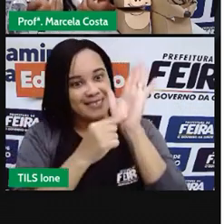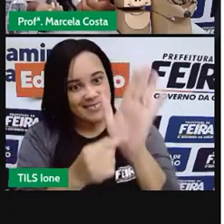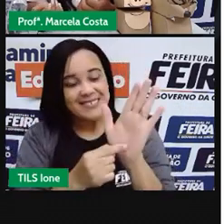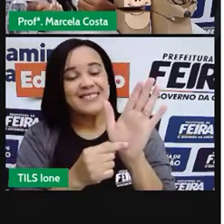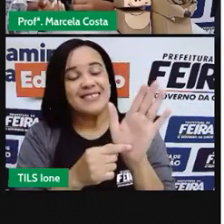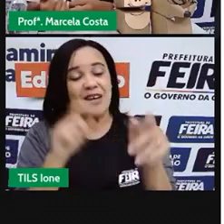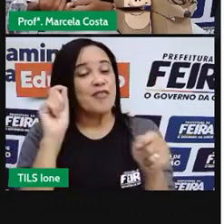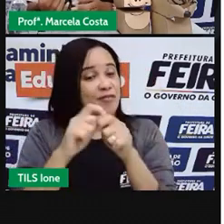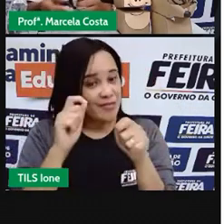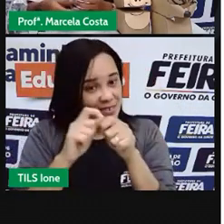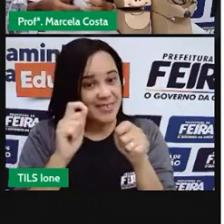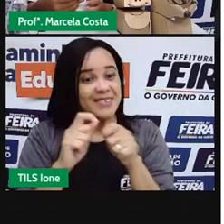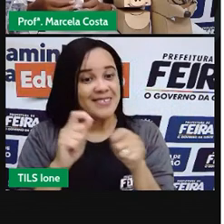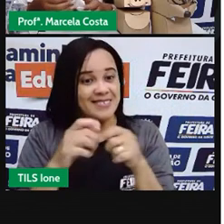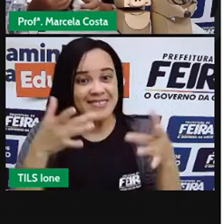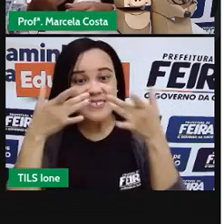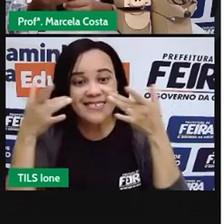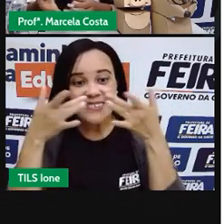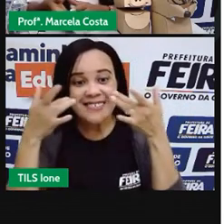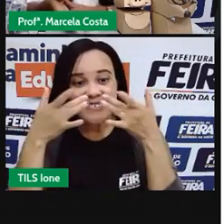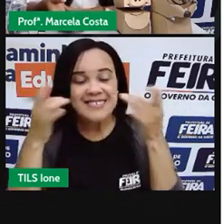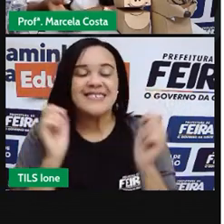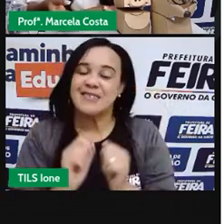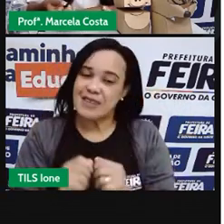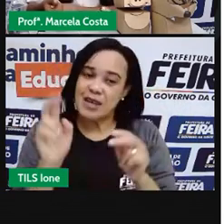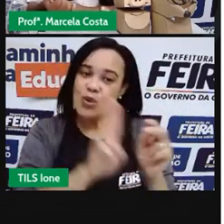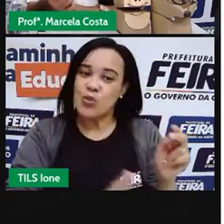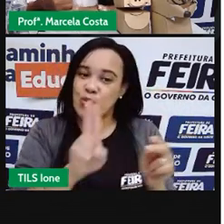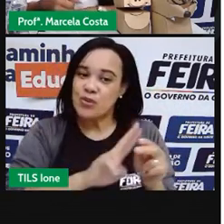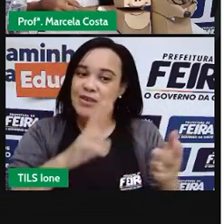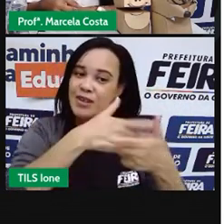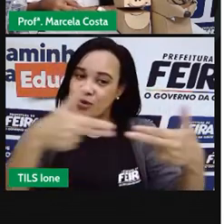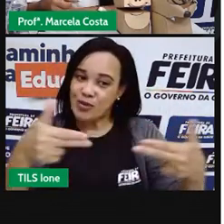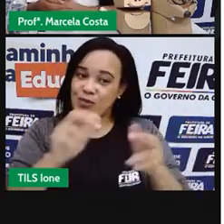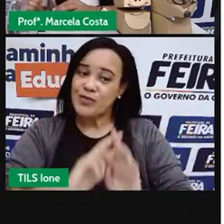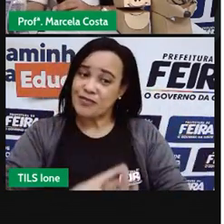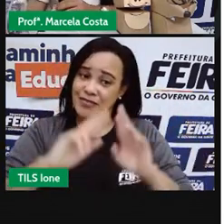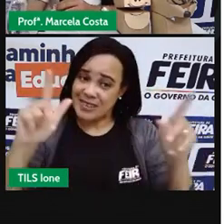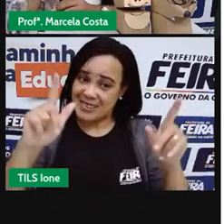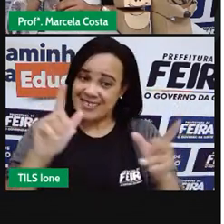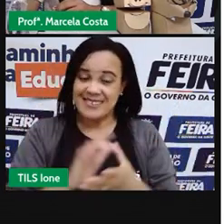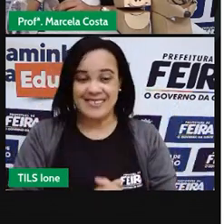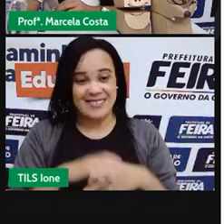com paz de conta utilizando objetos diferentes. Tá certo?